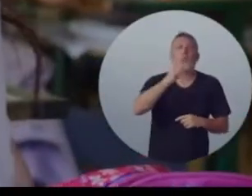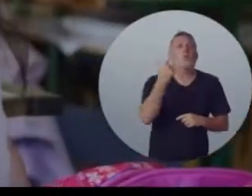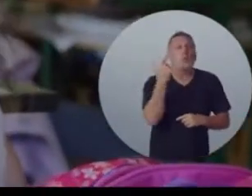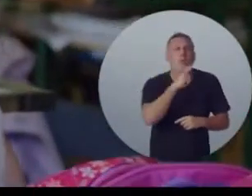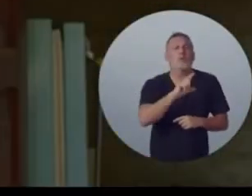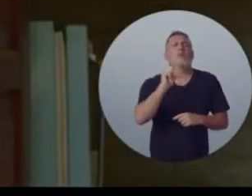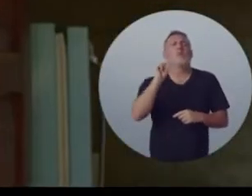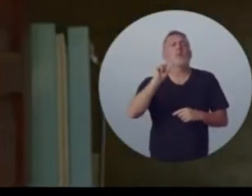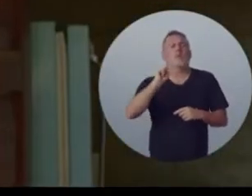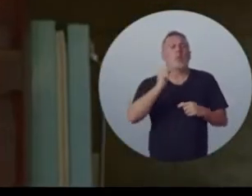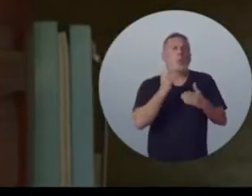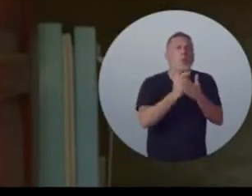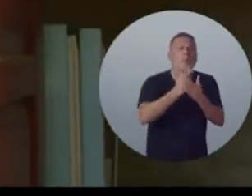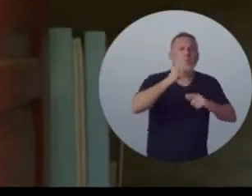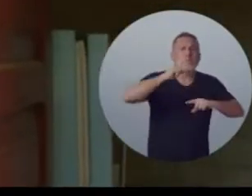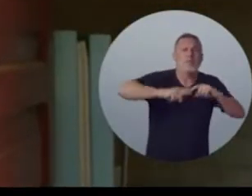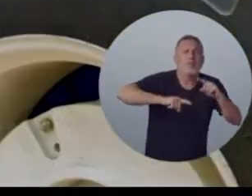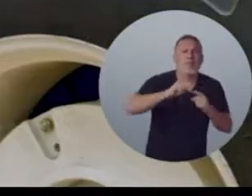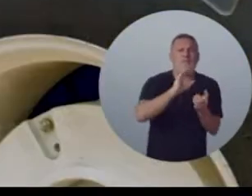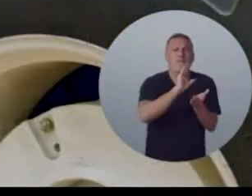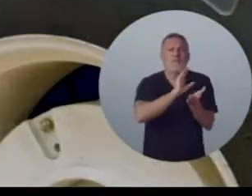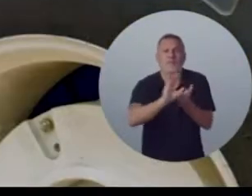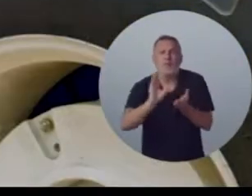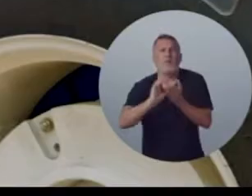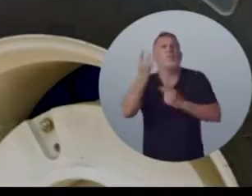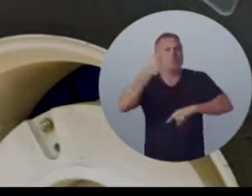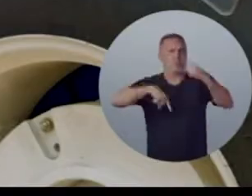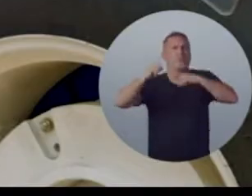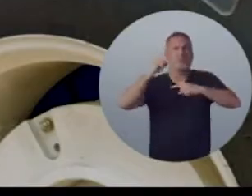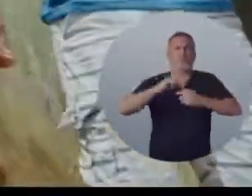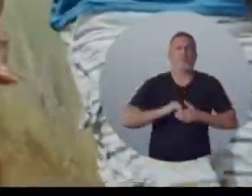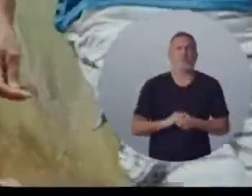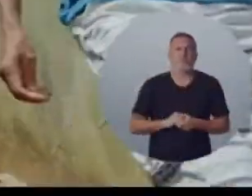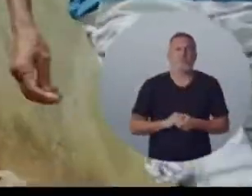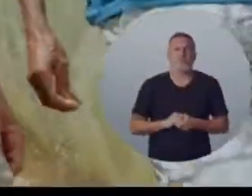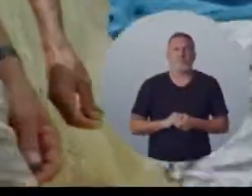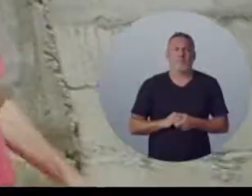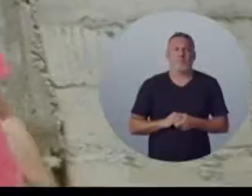Todas as comunidades estão conseguindo acessar esses equipamentos, acessar investimentos.